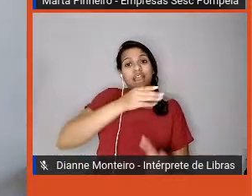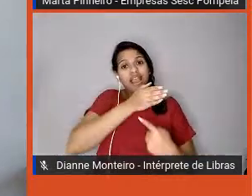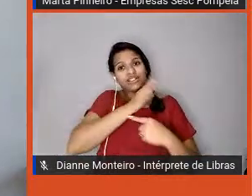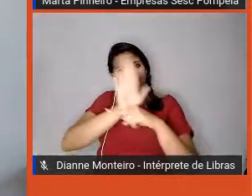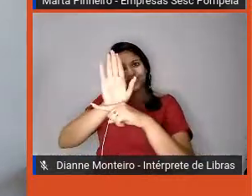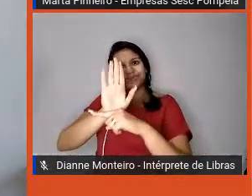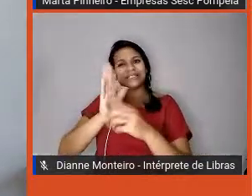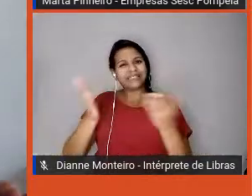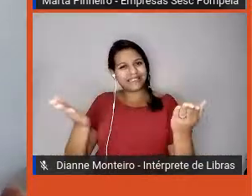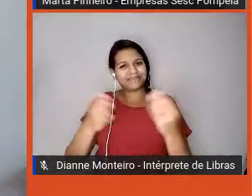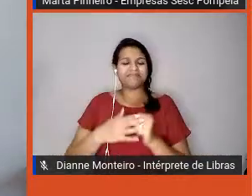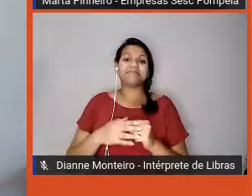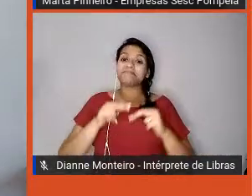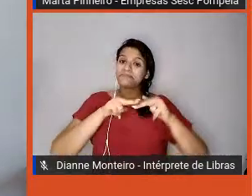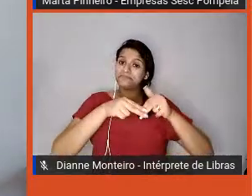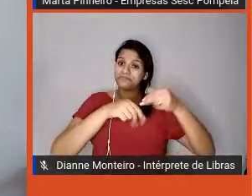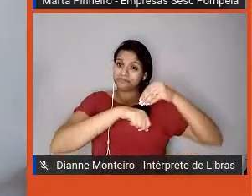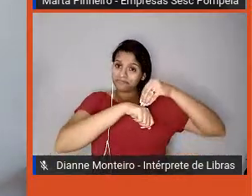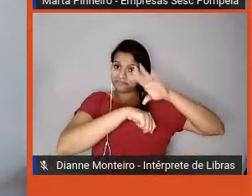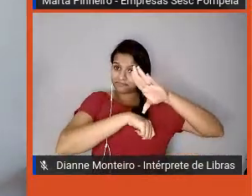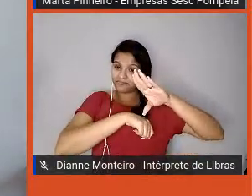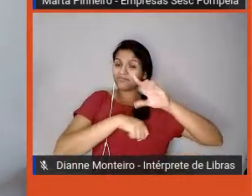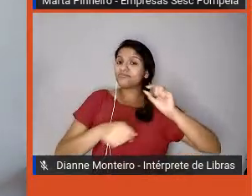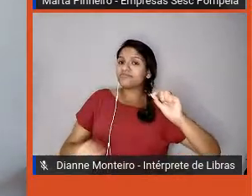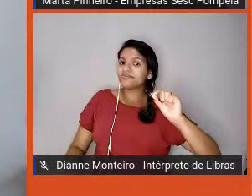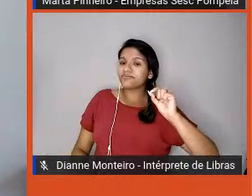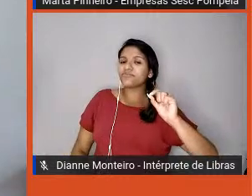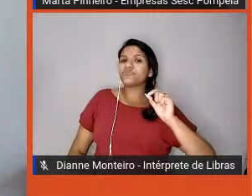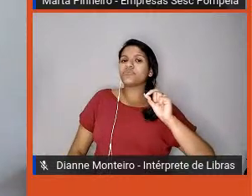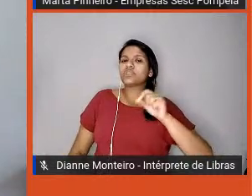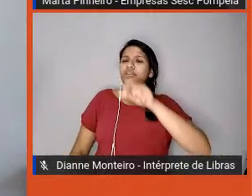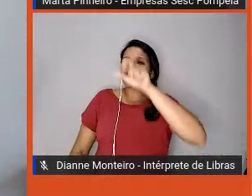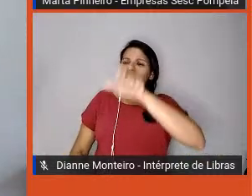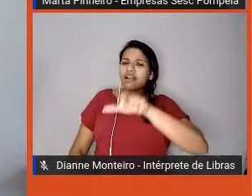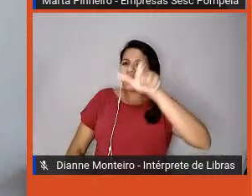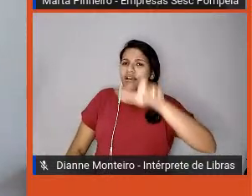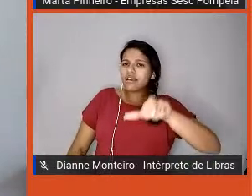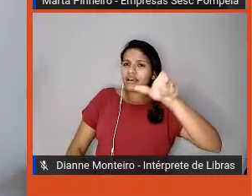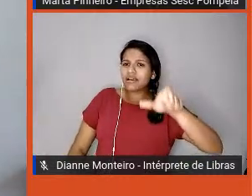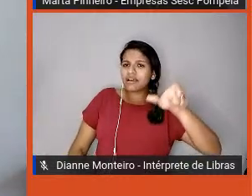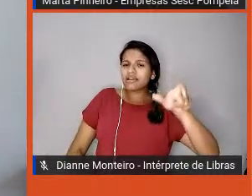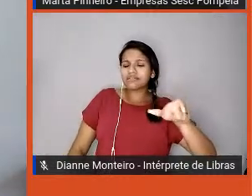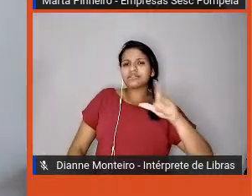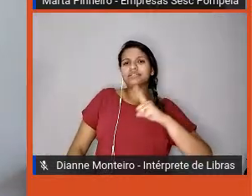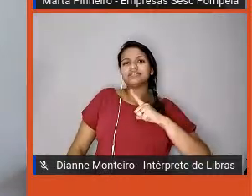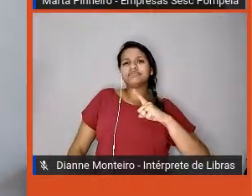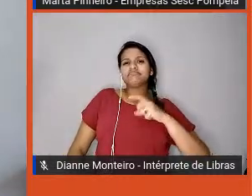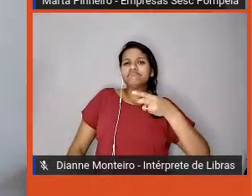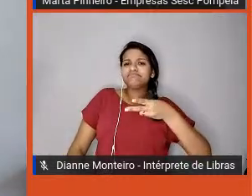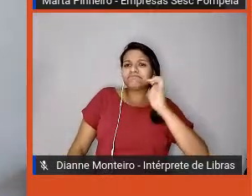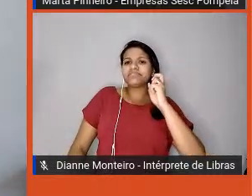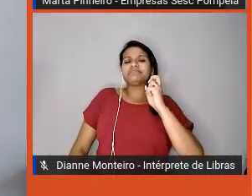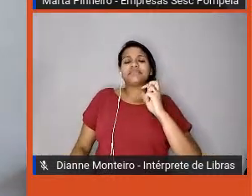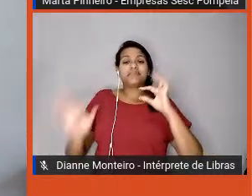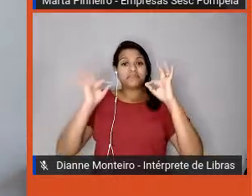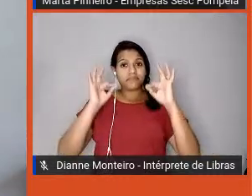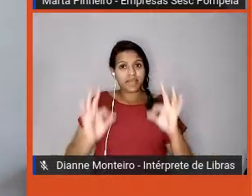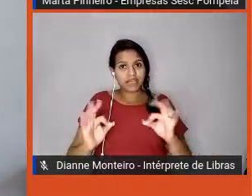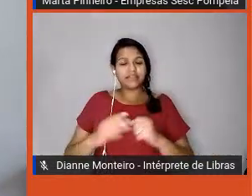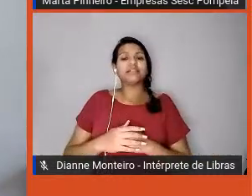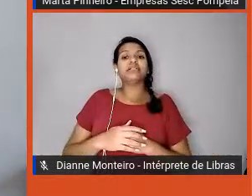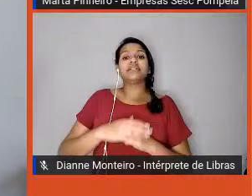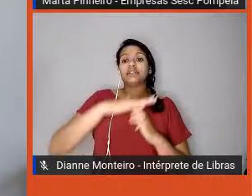dica é conseguir olhar bem para cada funcionário, muitas vezes fazendo com que a empresa já